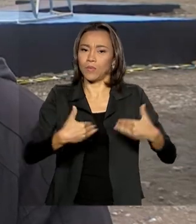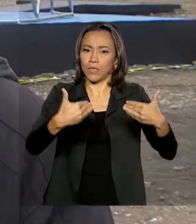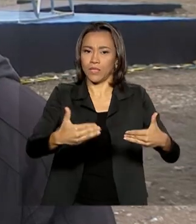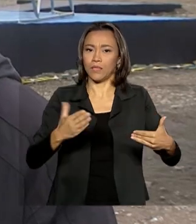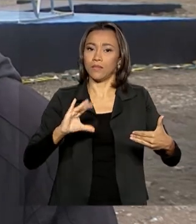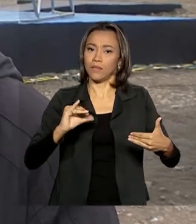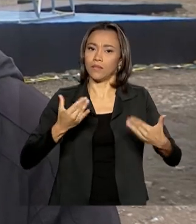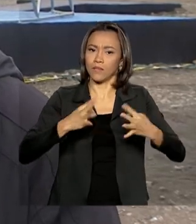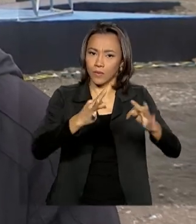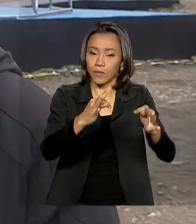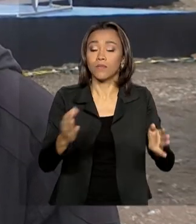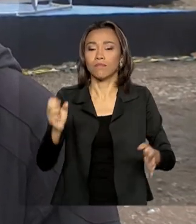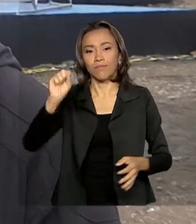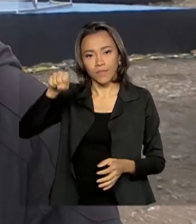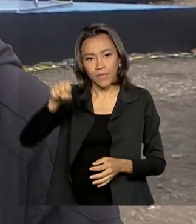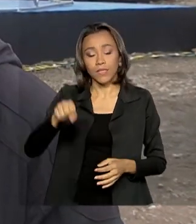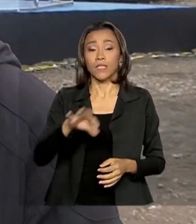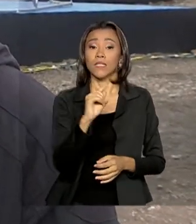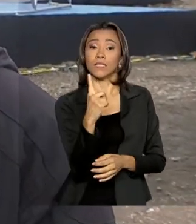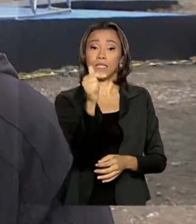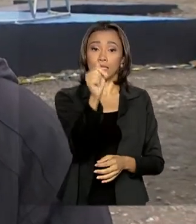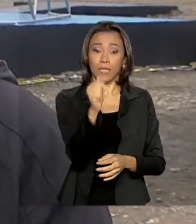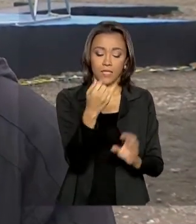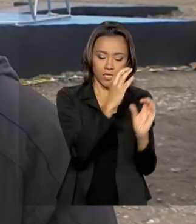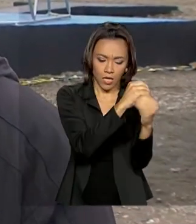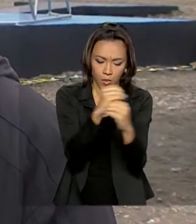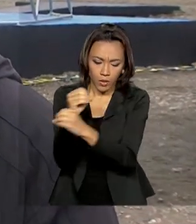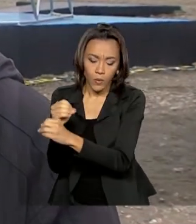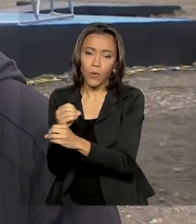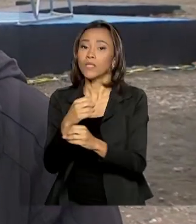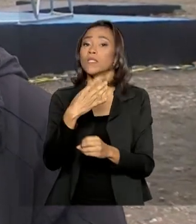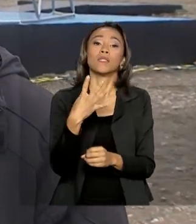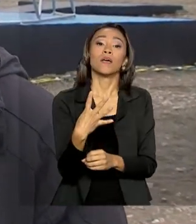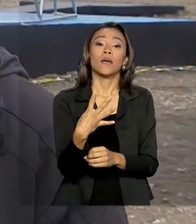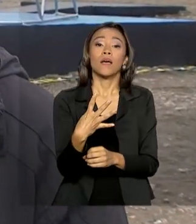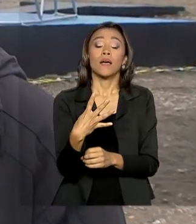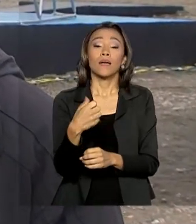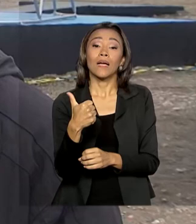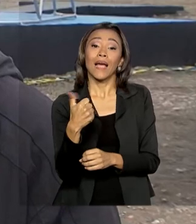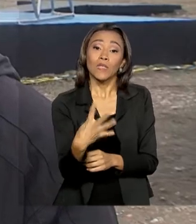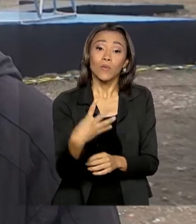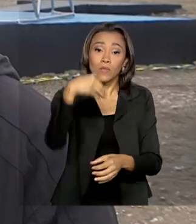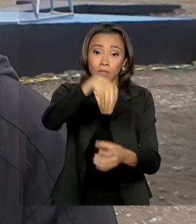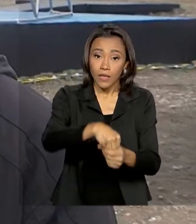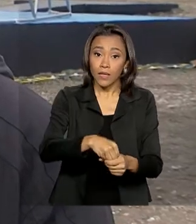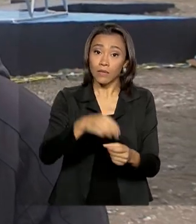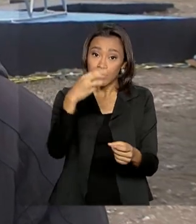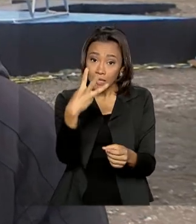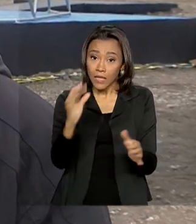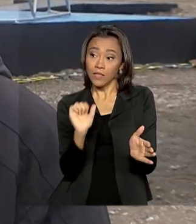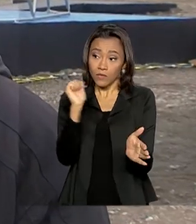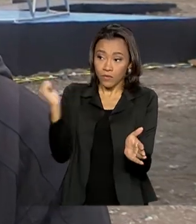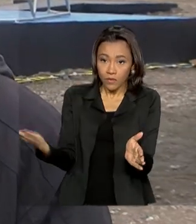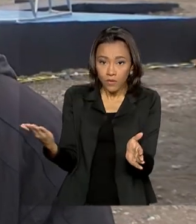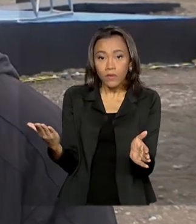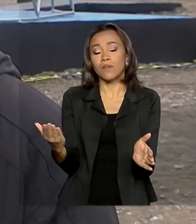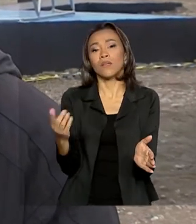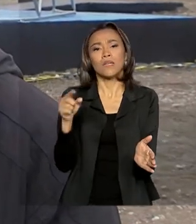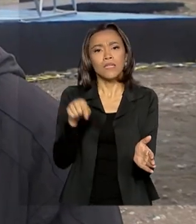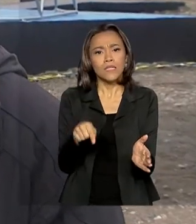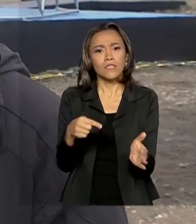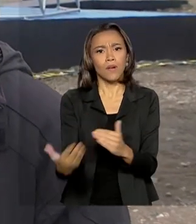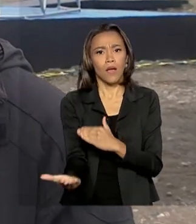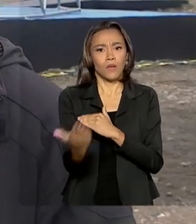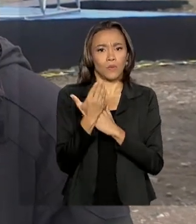Isso aí, são 17 laboratórios, 14 internos e 13 externos, que vão colocar, vão subir o nível da, vão elevar ainda mais o nível da